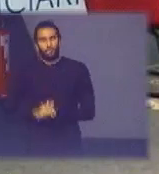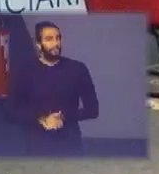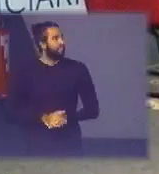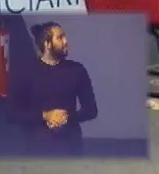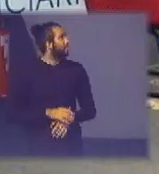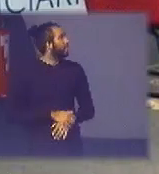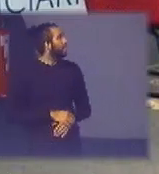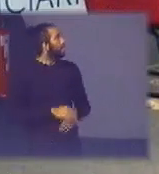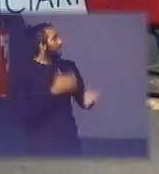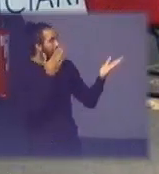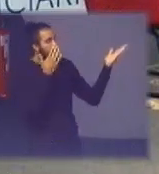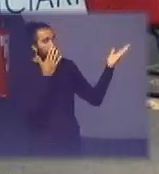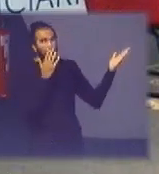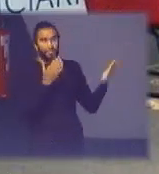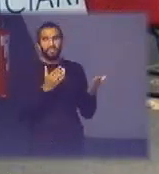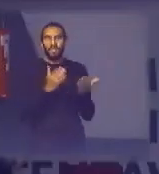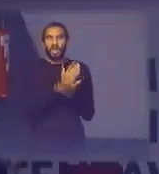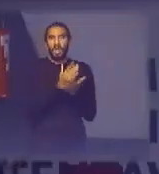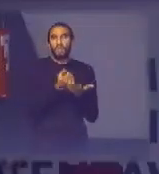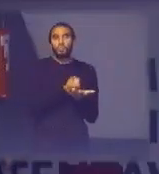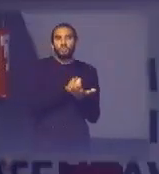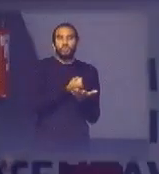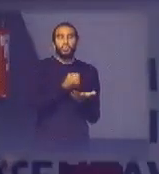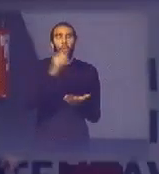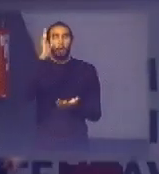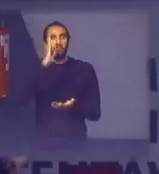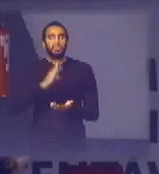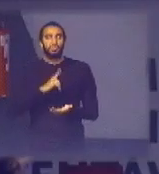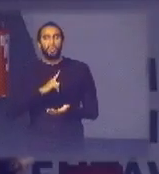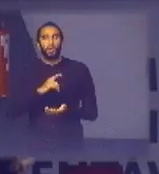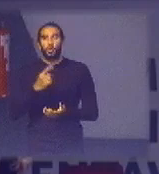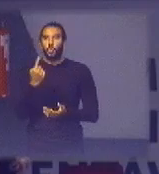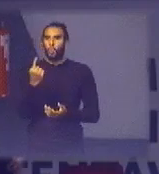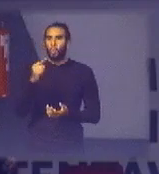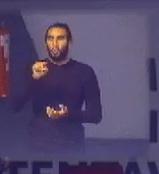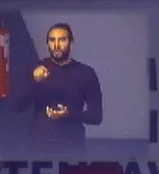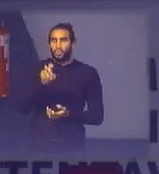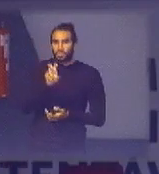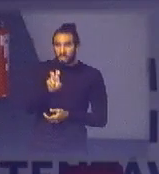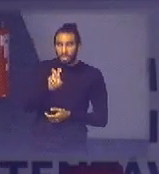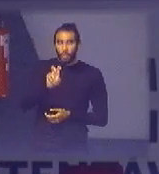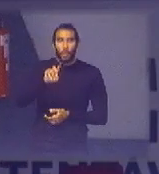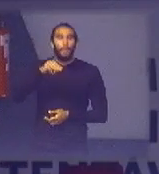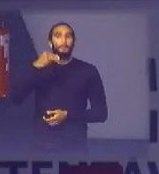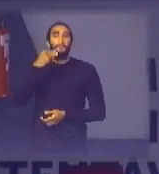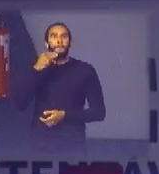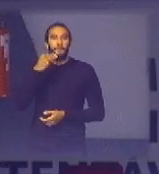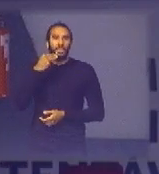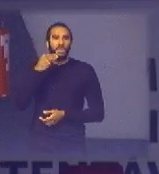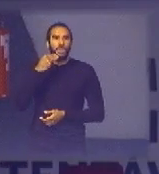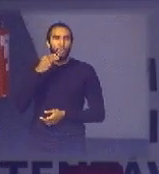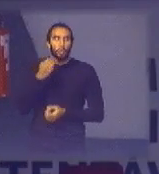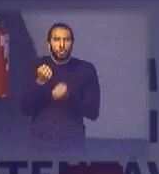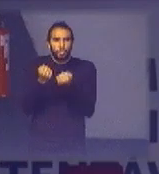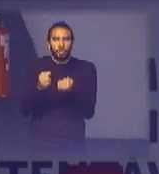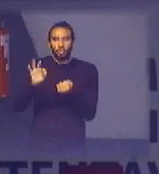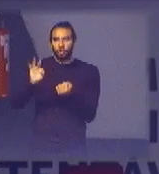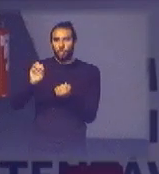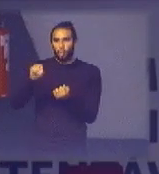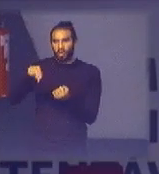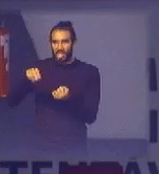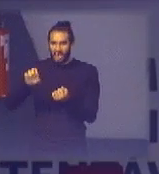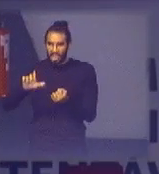aqui alguns números o Brasil hoje gera em torno de 1,5 milhão de toneladas de resíduo eletroeletrônico por ano